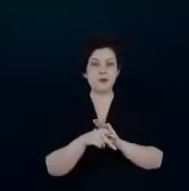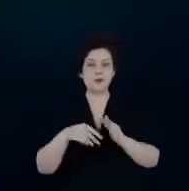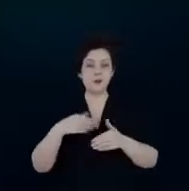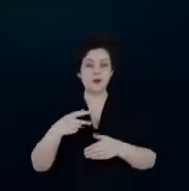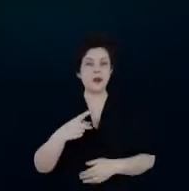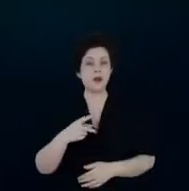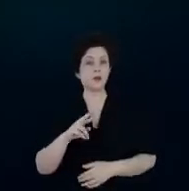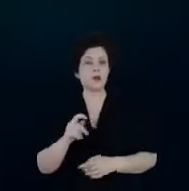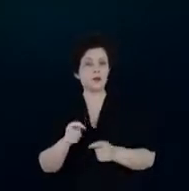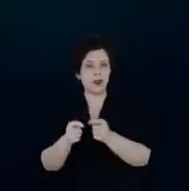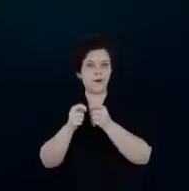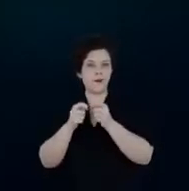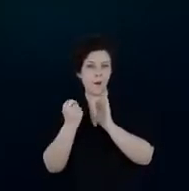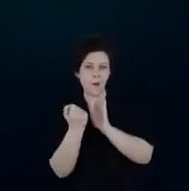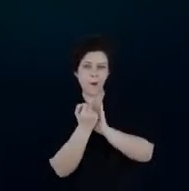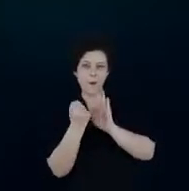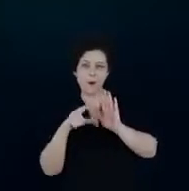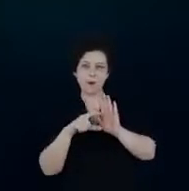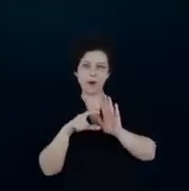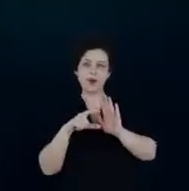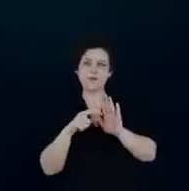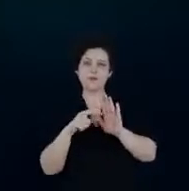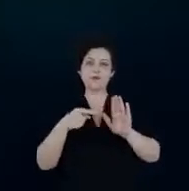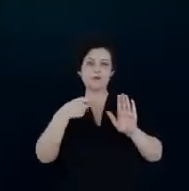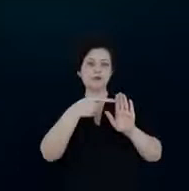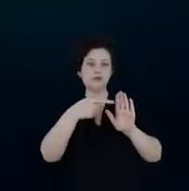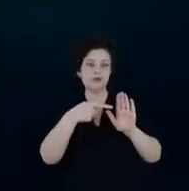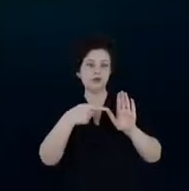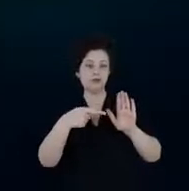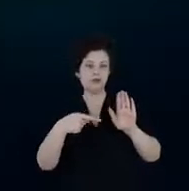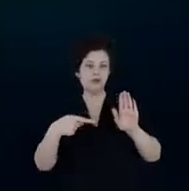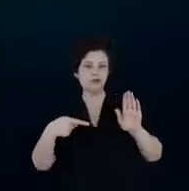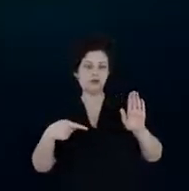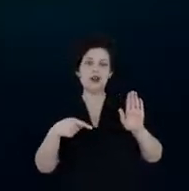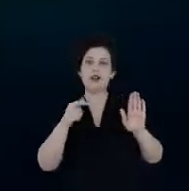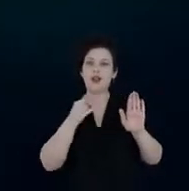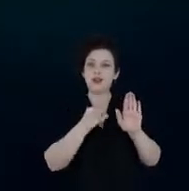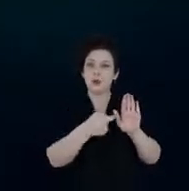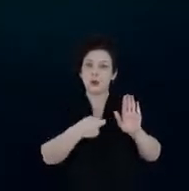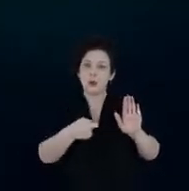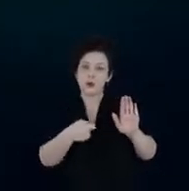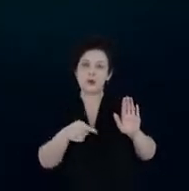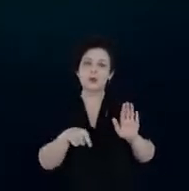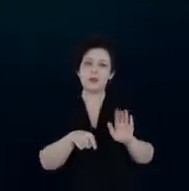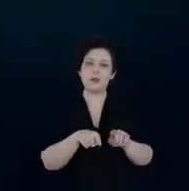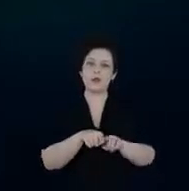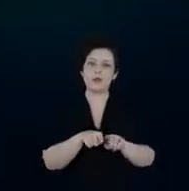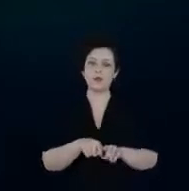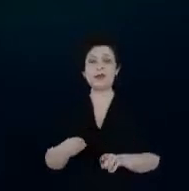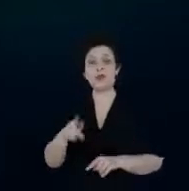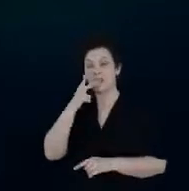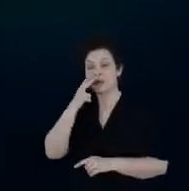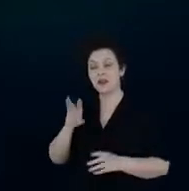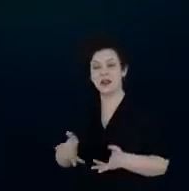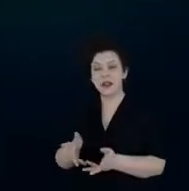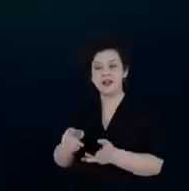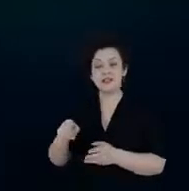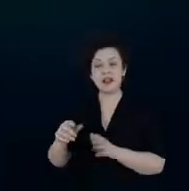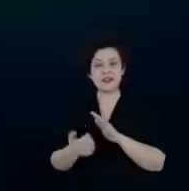tem investido em inovação para a eficiência energética para essas startups